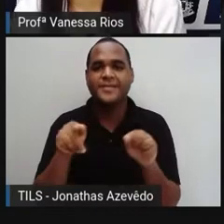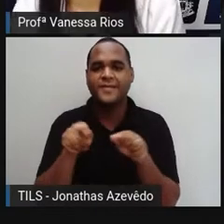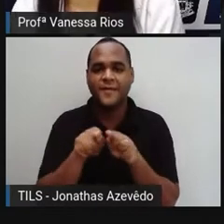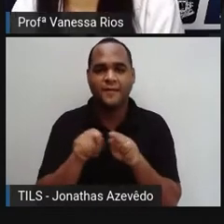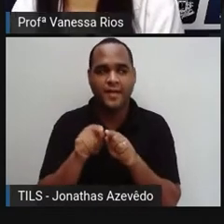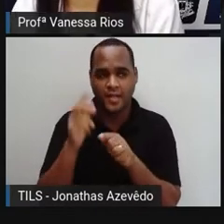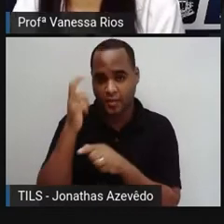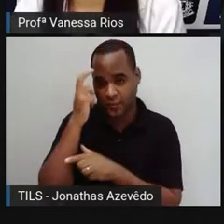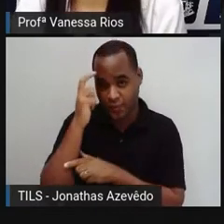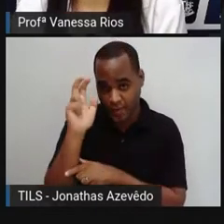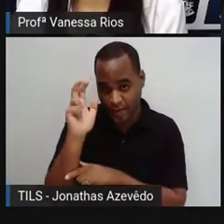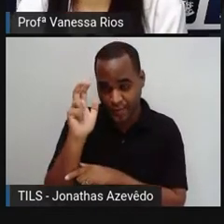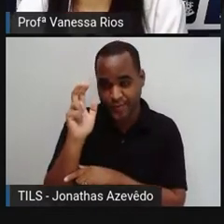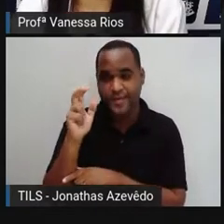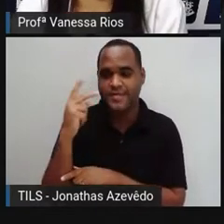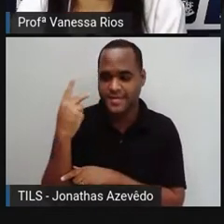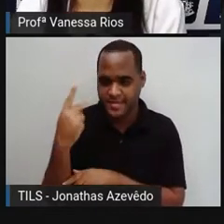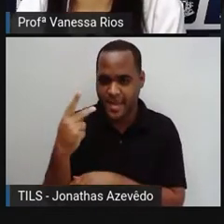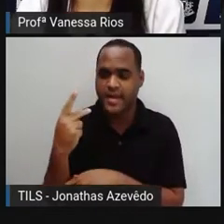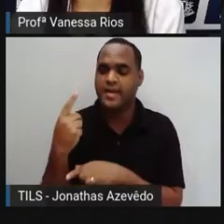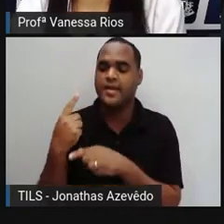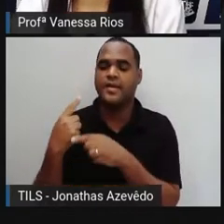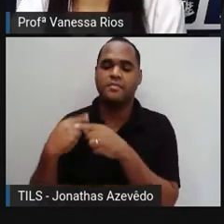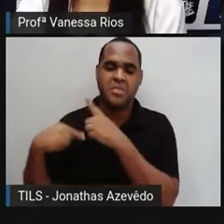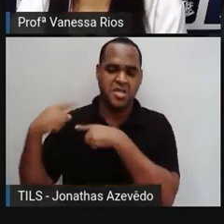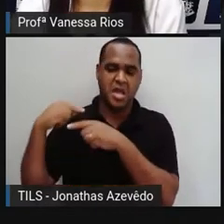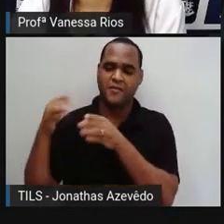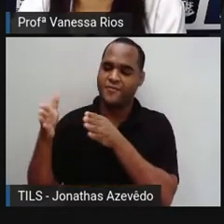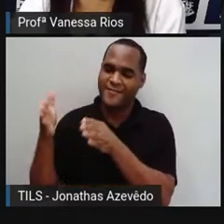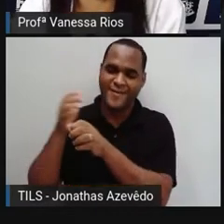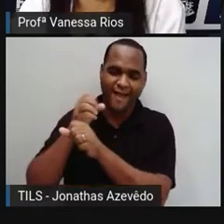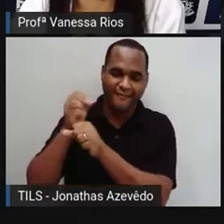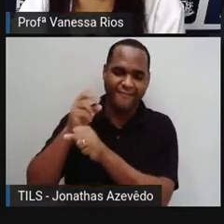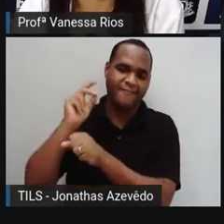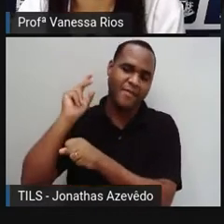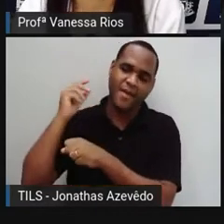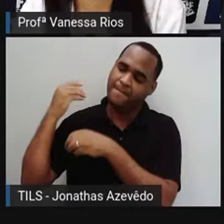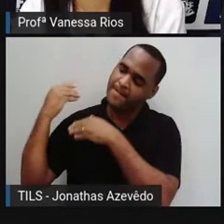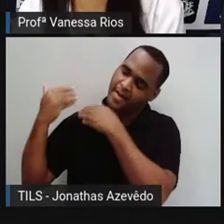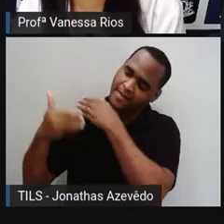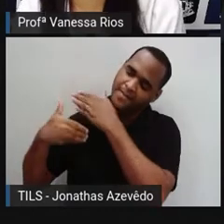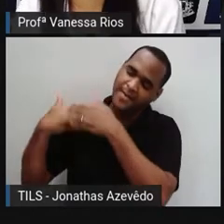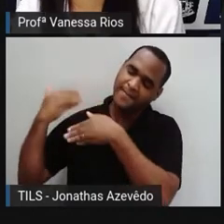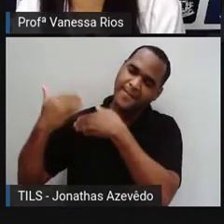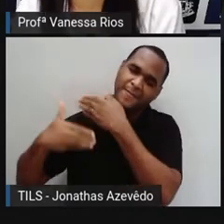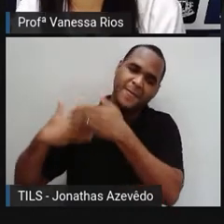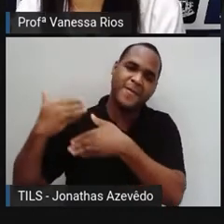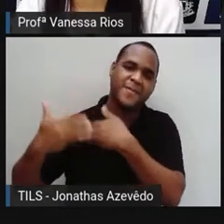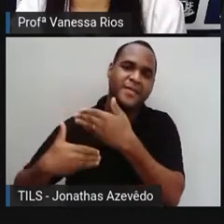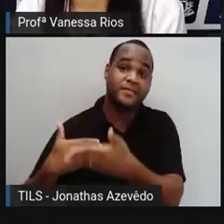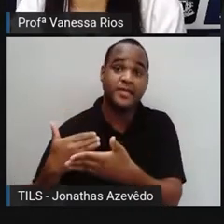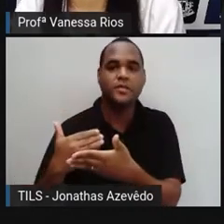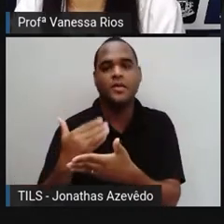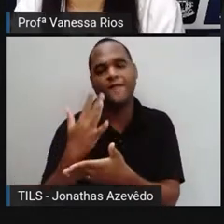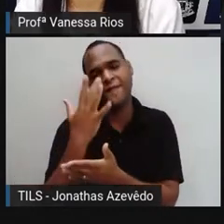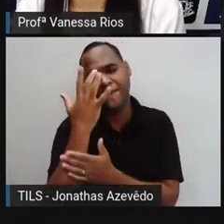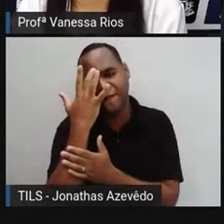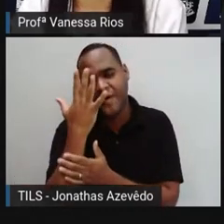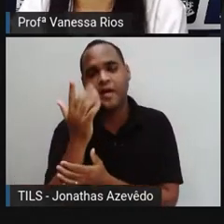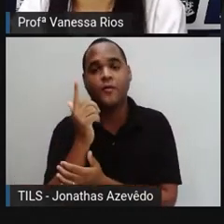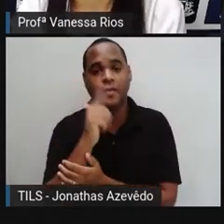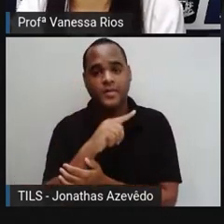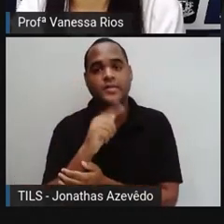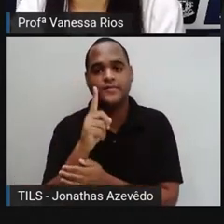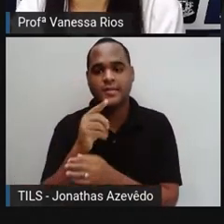culturais em cada época, né? Com o passar do tempo. E isso facilita para que a gente tenha